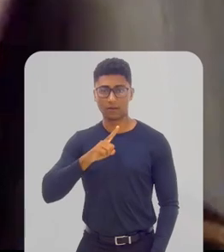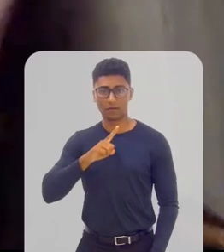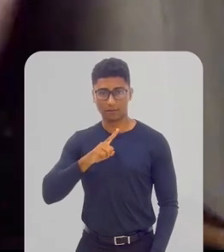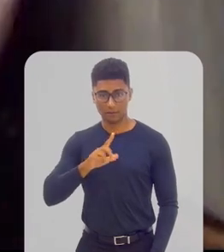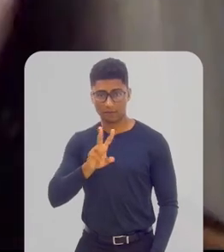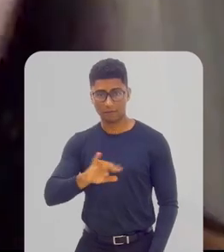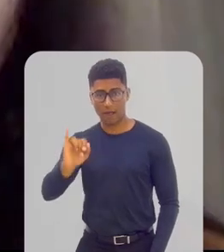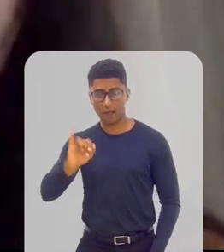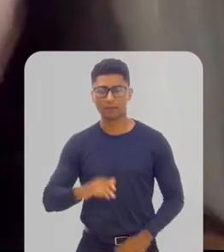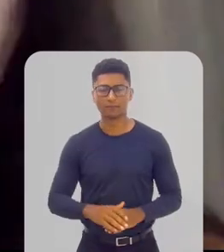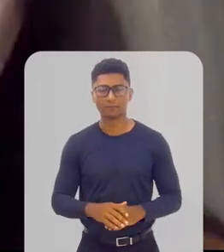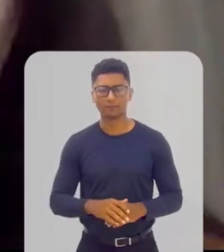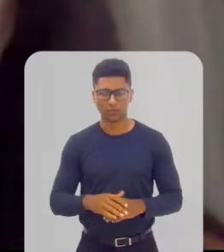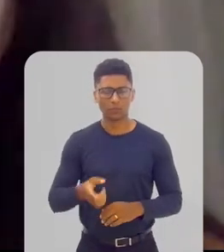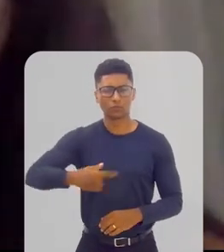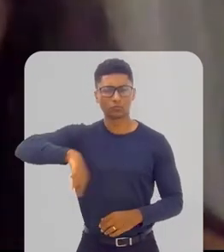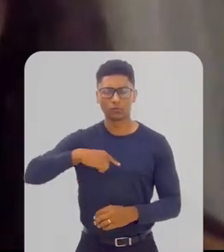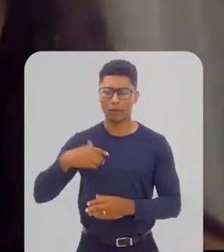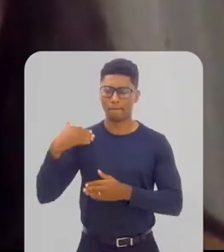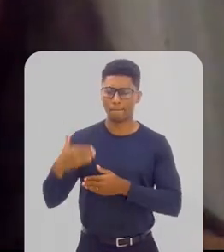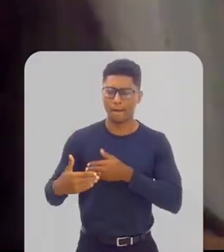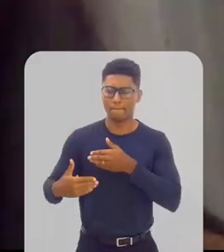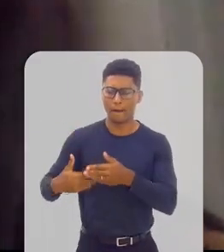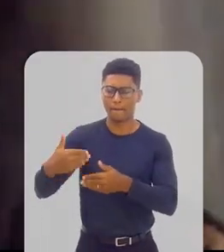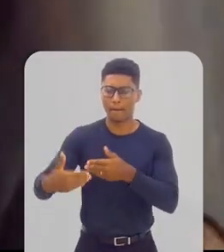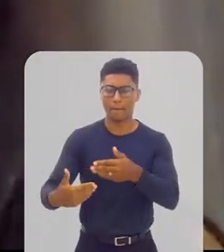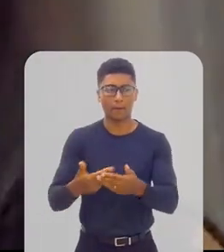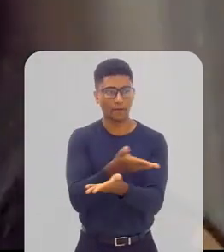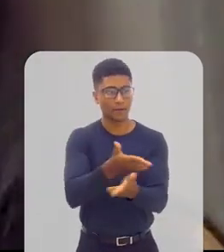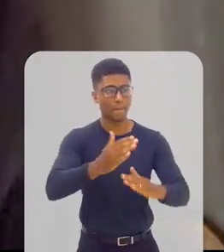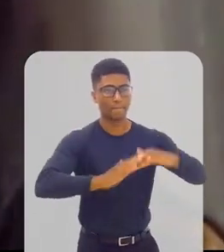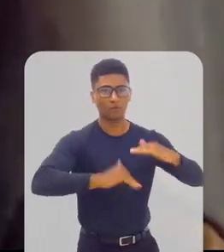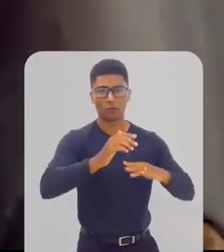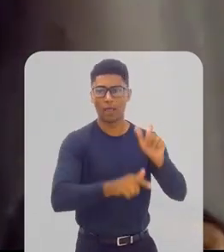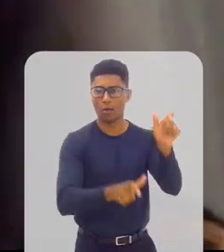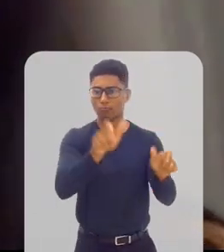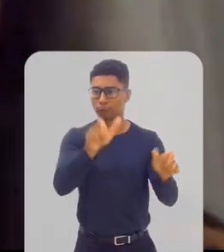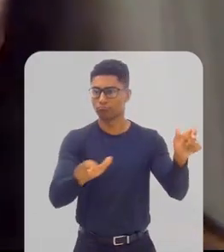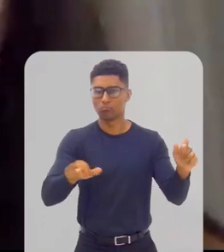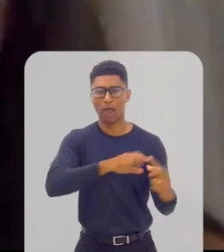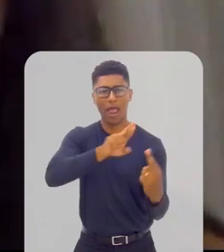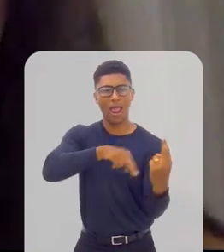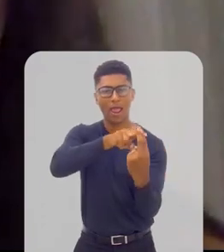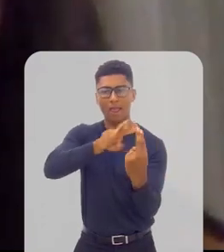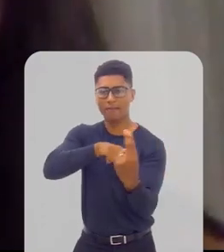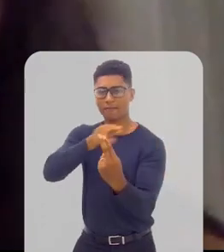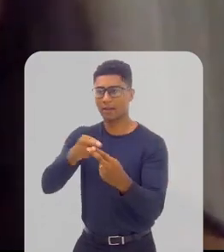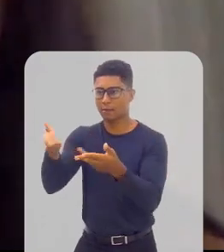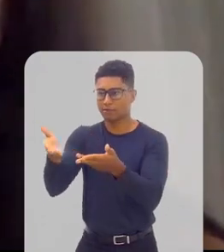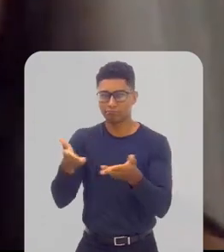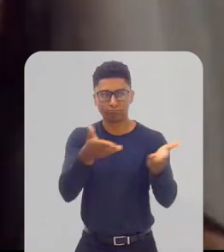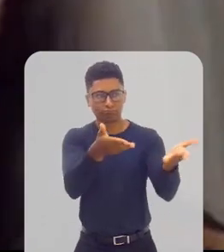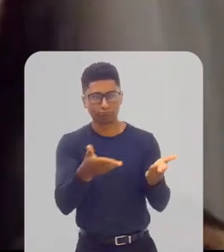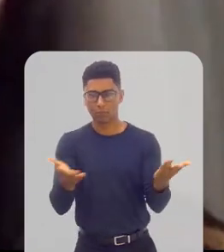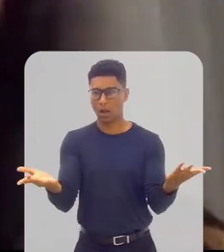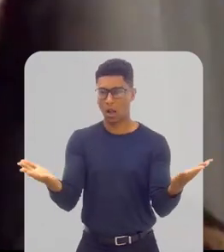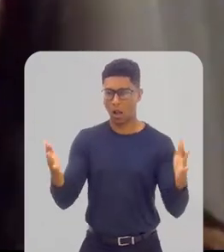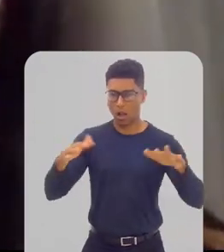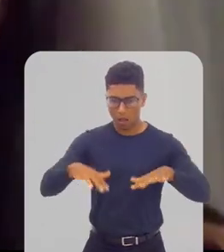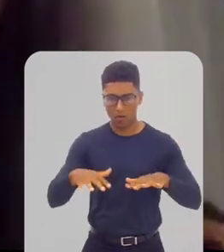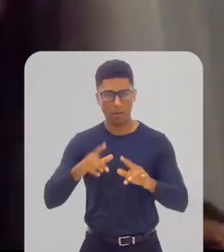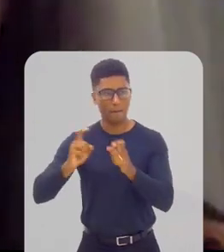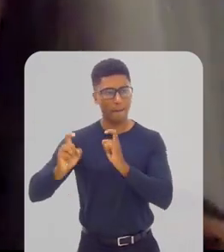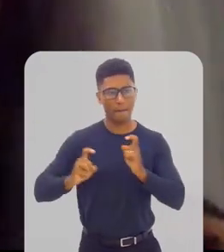Então, com frequência, nós conseguimos trazer profissionais de referência para discutir temas que são pertinentes à nossa área de